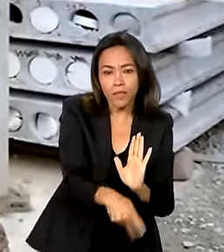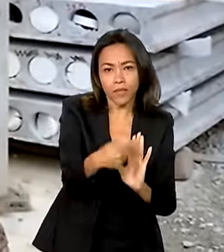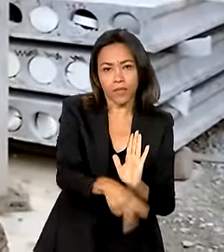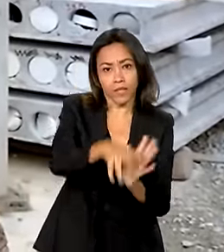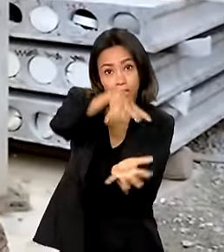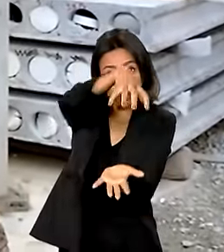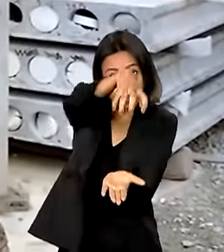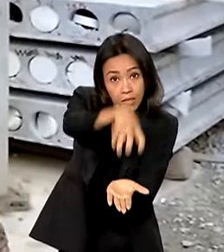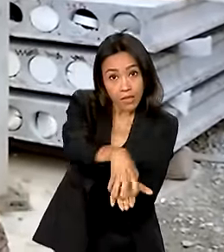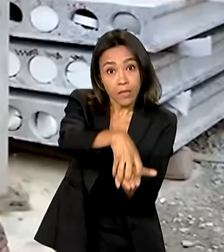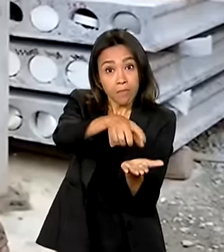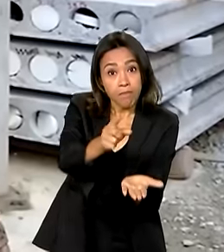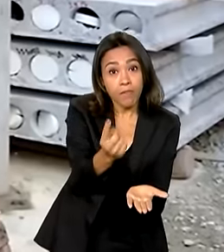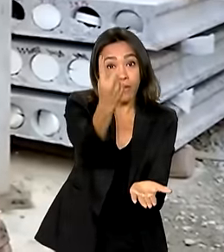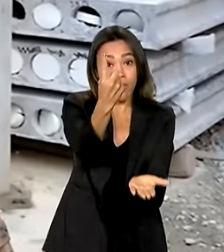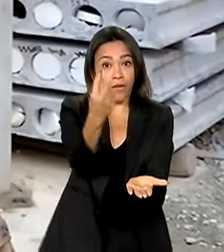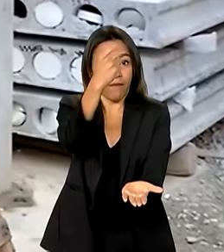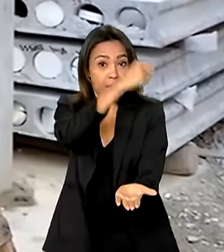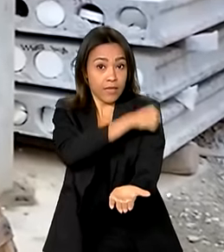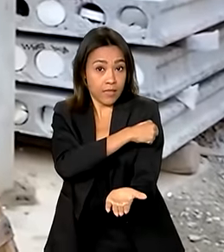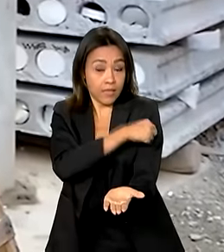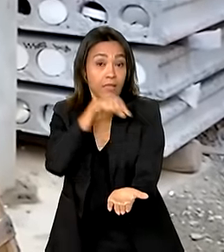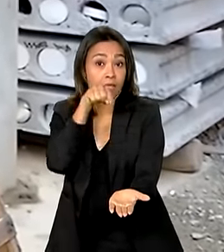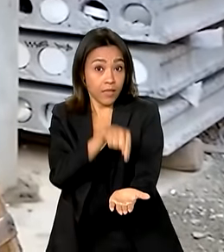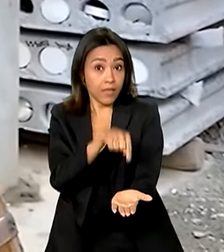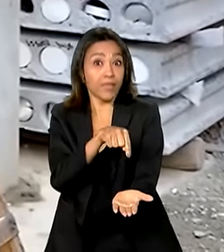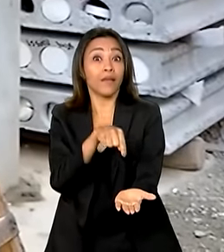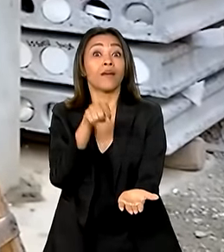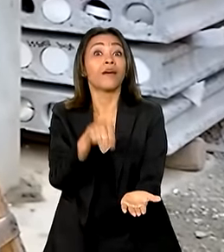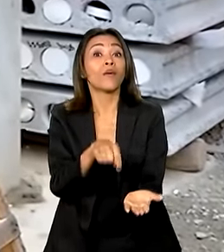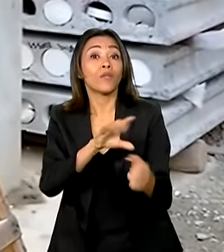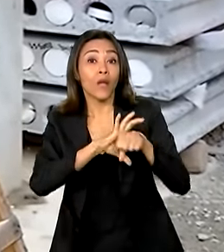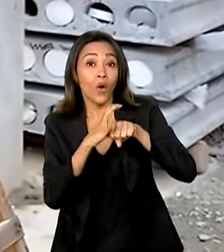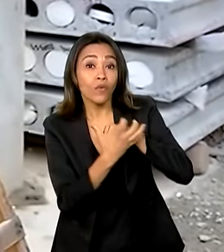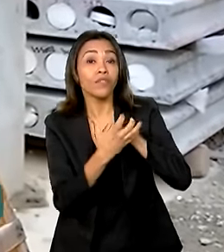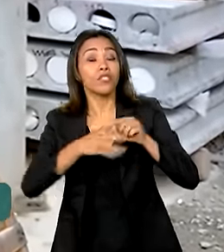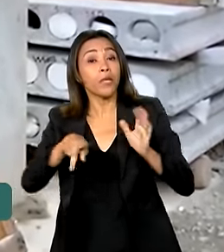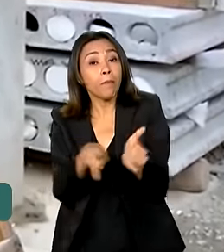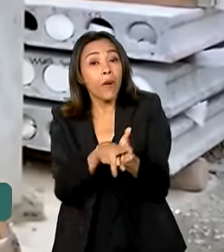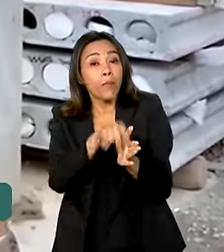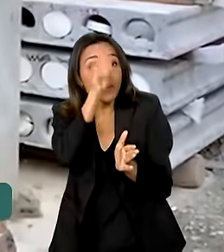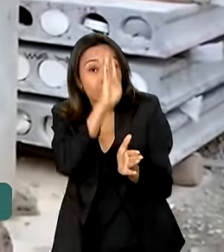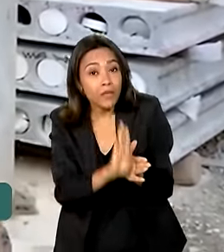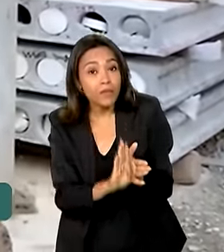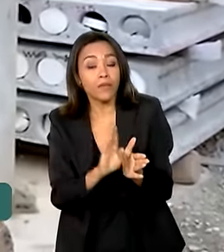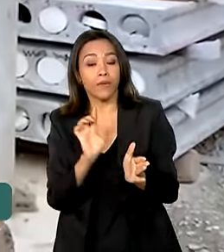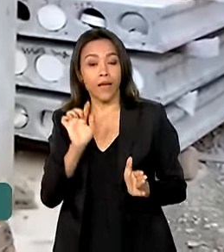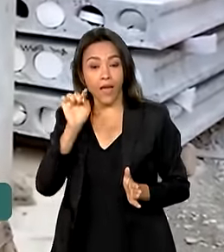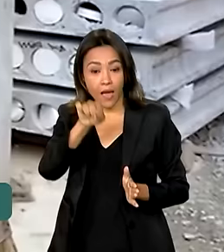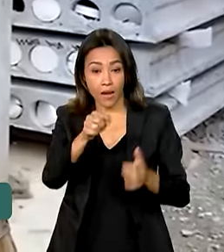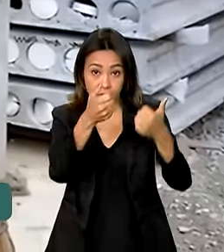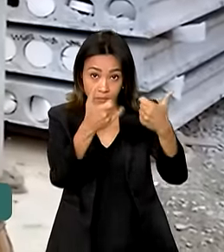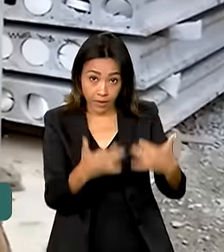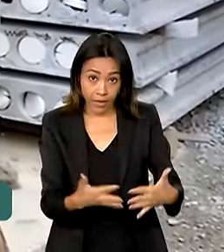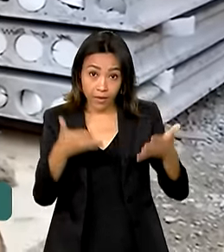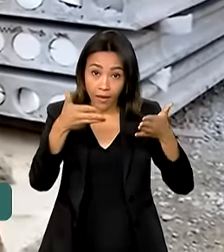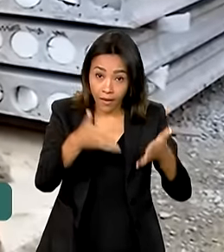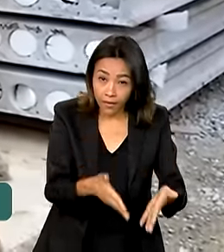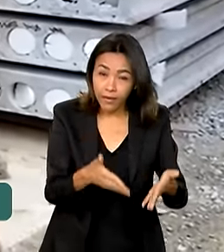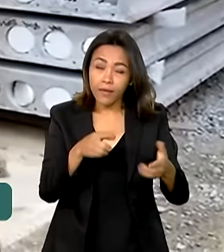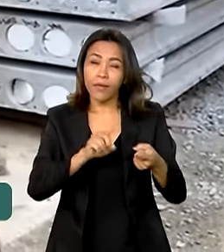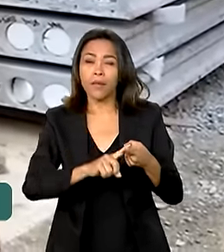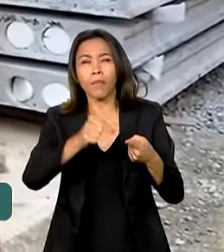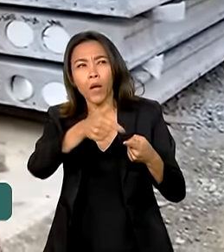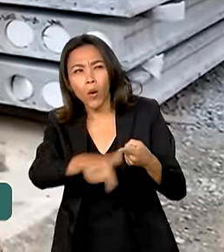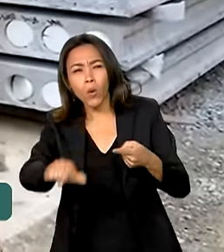a primeira vacina contra a Covid genuinamente brasileira. E até aqui, a pesquisa e desenvolvimento para a leishmoniose,